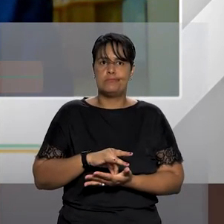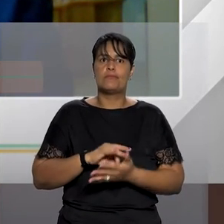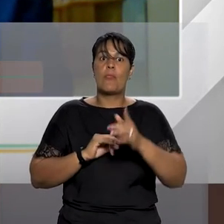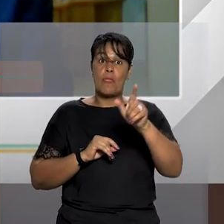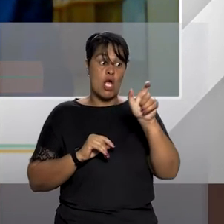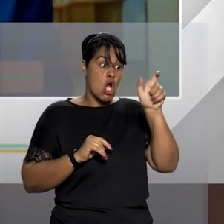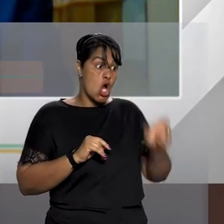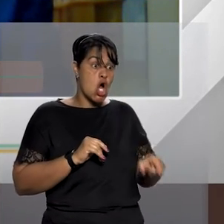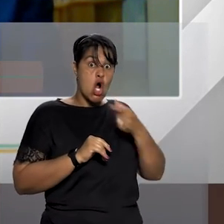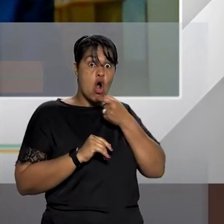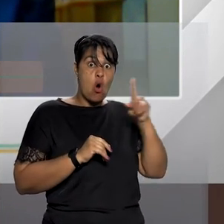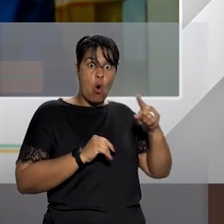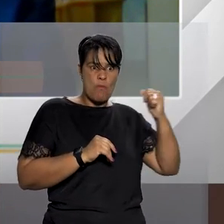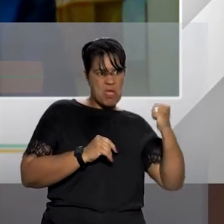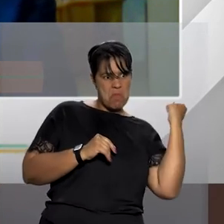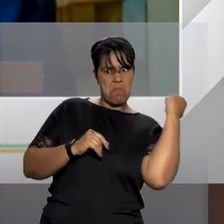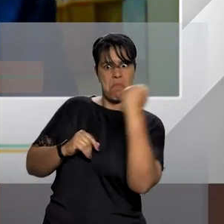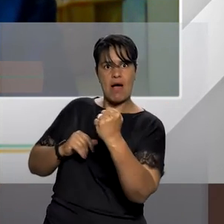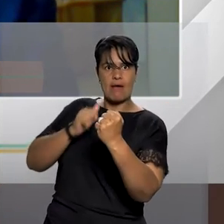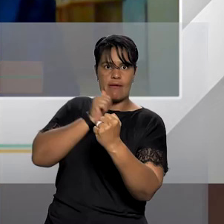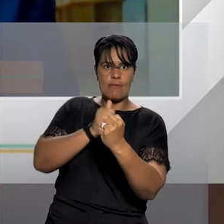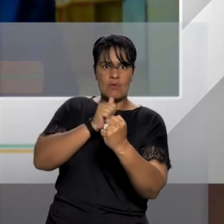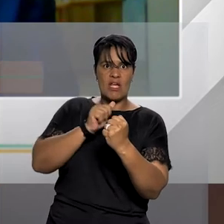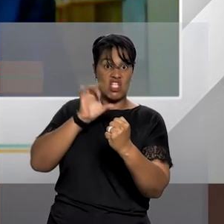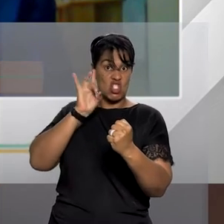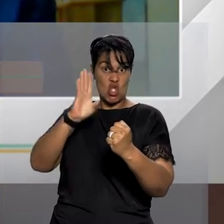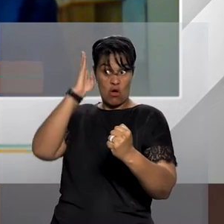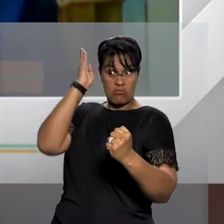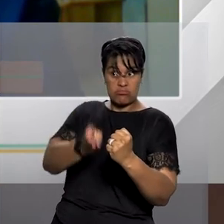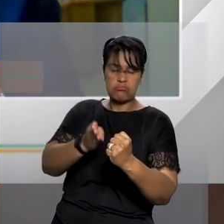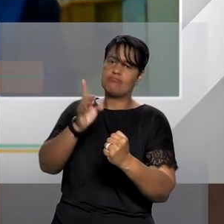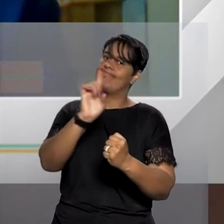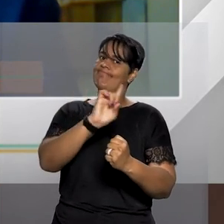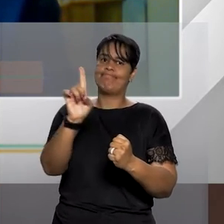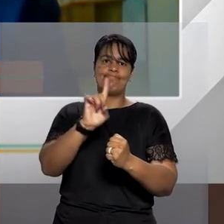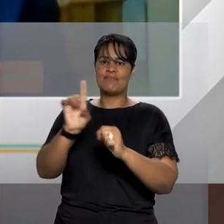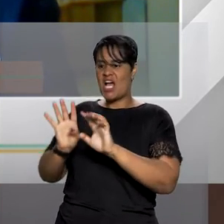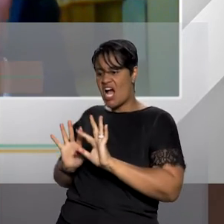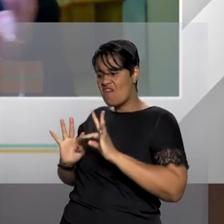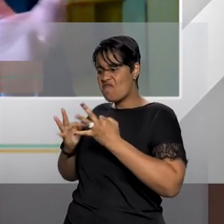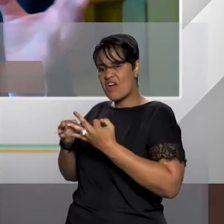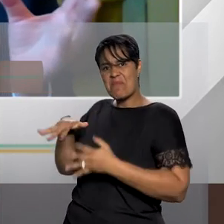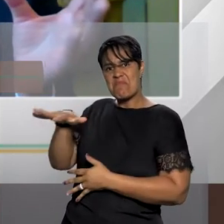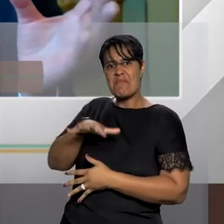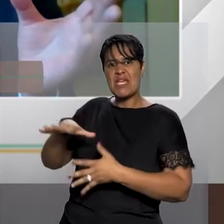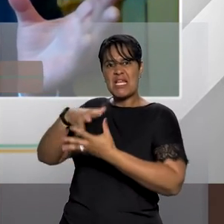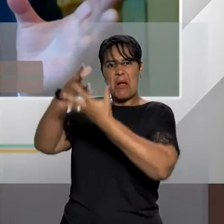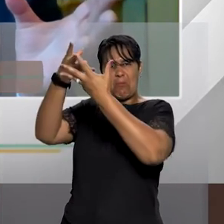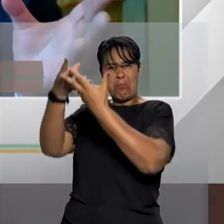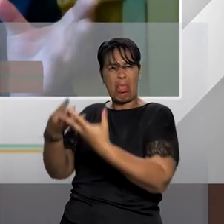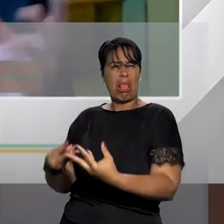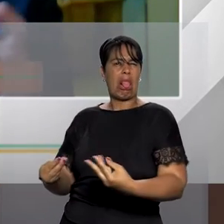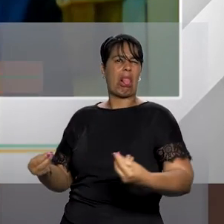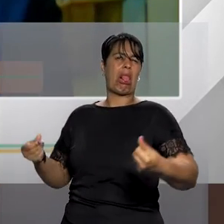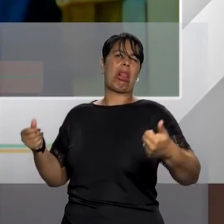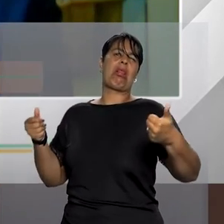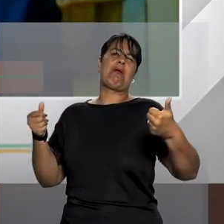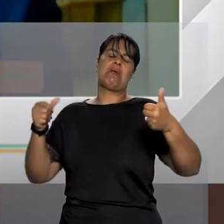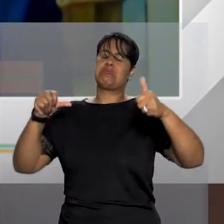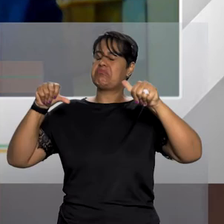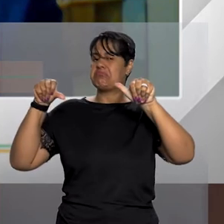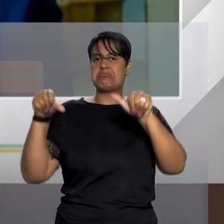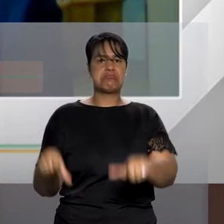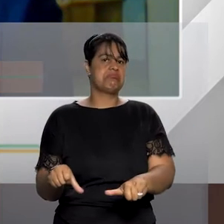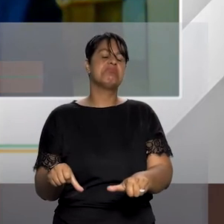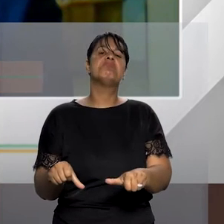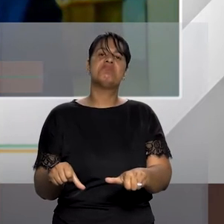a mulher, ele não está matando só aquela mulher, ele está matando a mulher e ele está desgraçando a família inteira. O que a gente